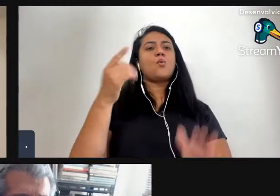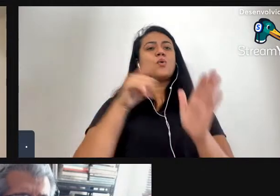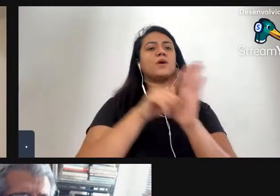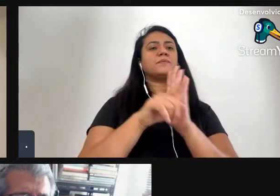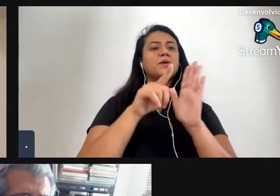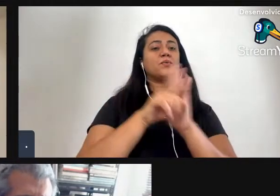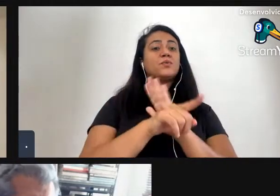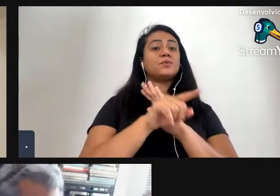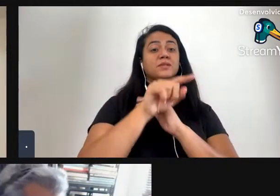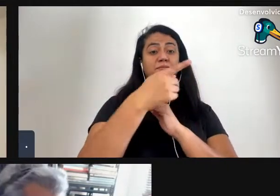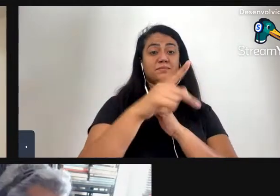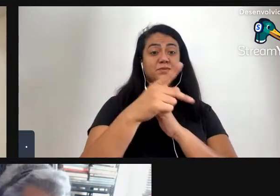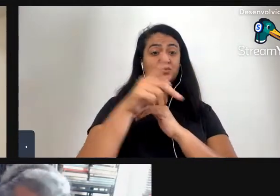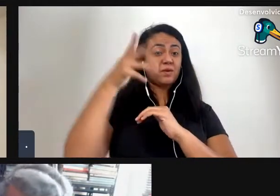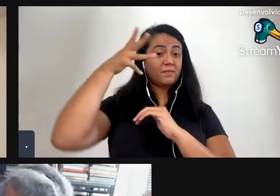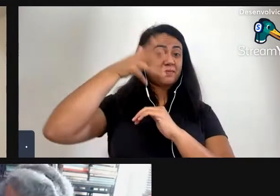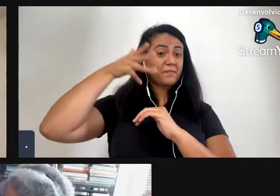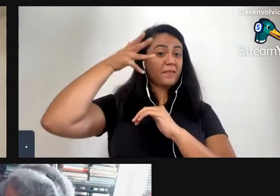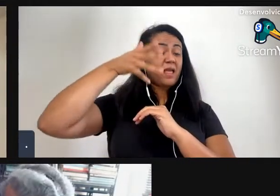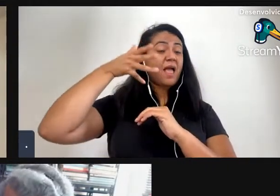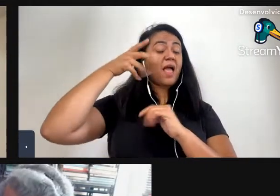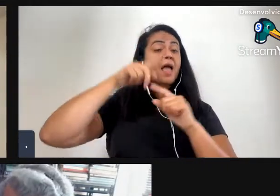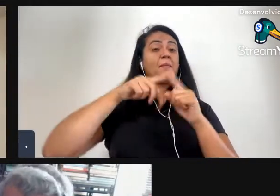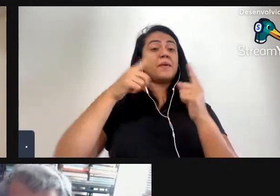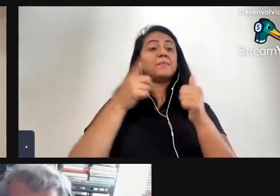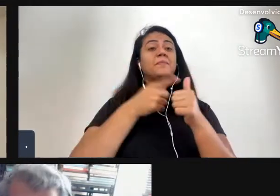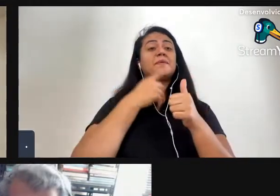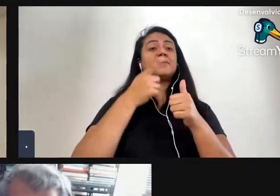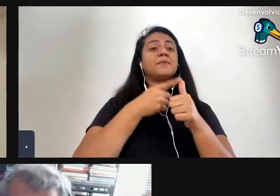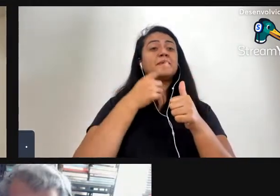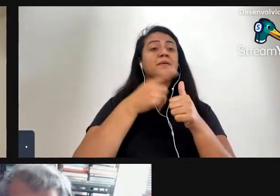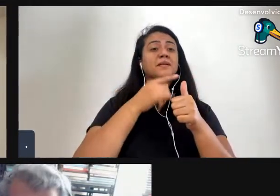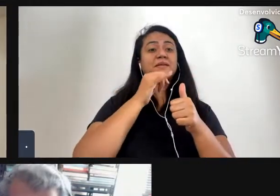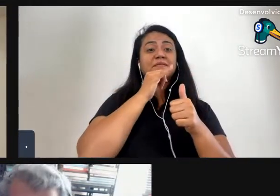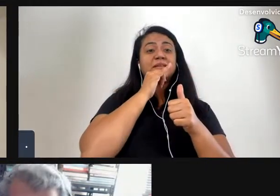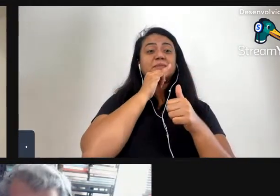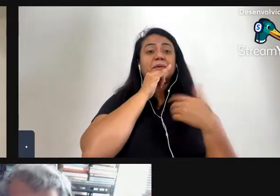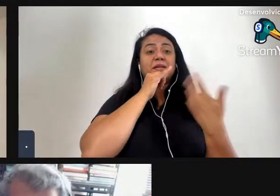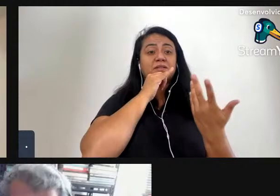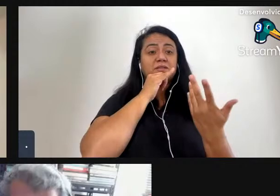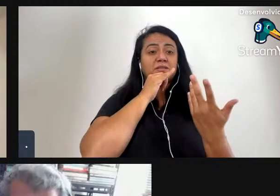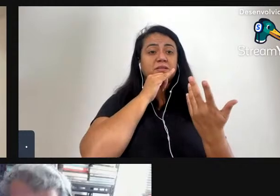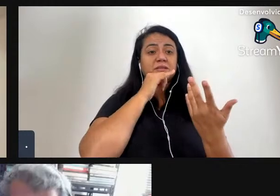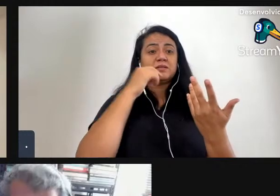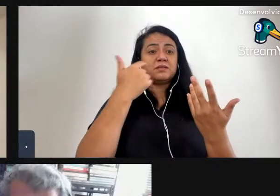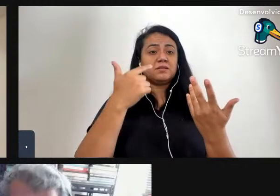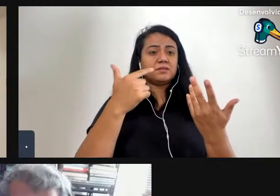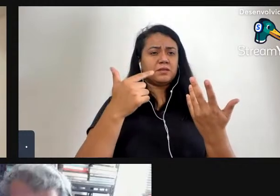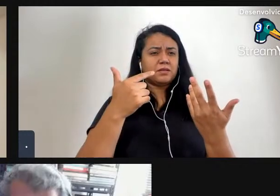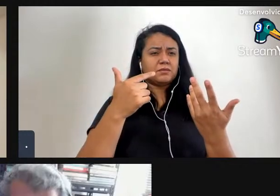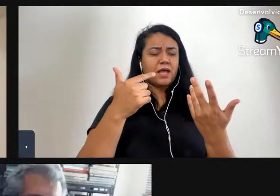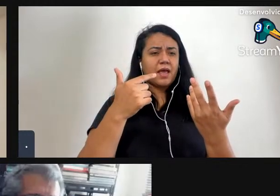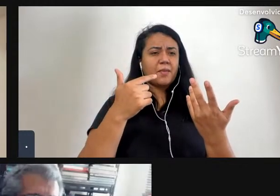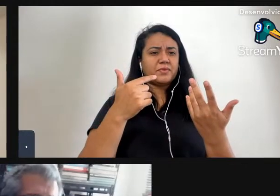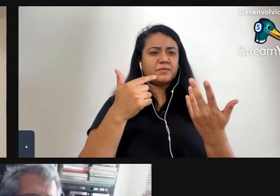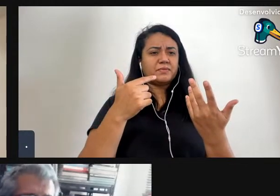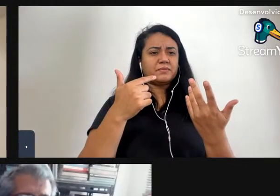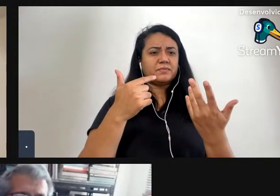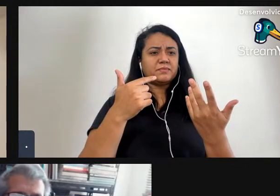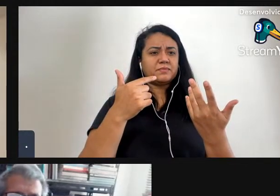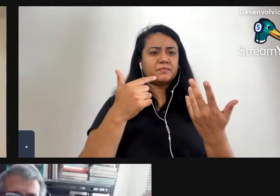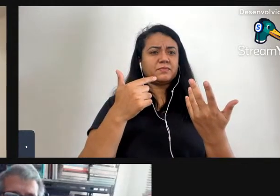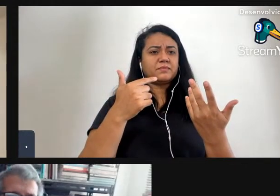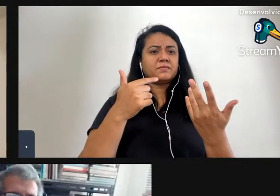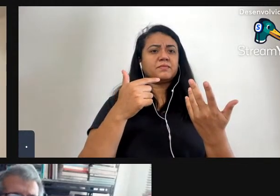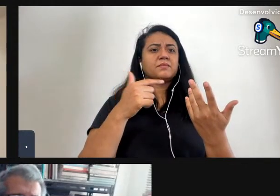fala mas primeiramente infelizmente até o momento presente nós não temos aqui a presença do doutor